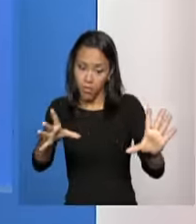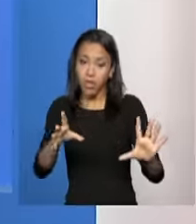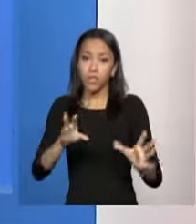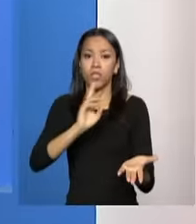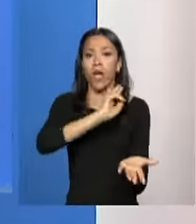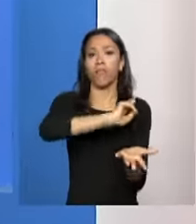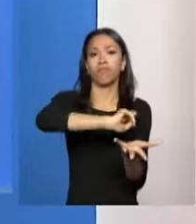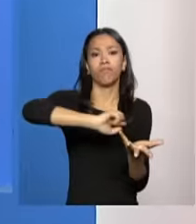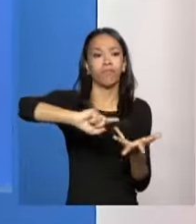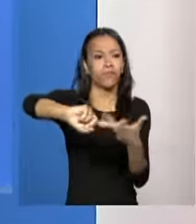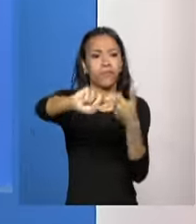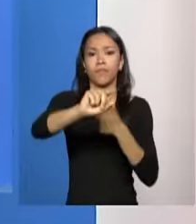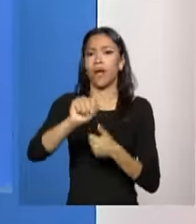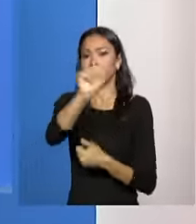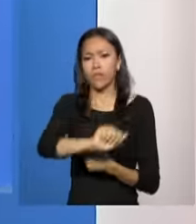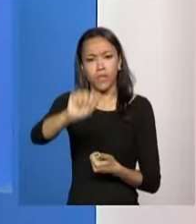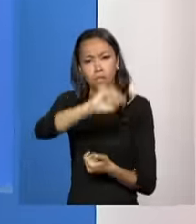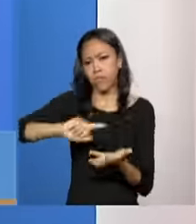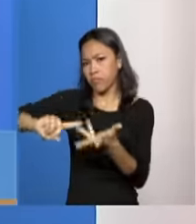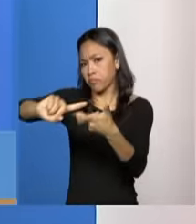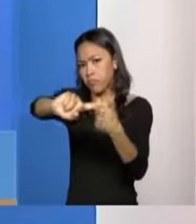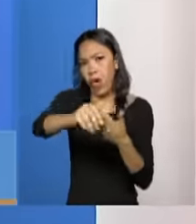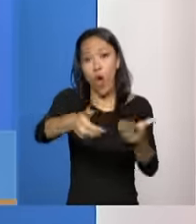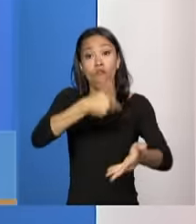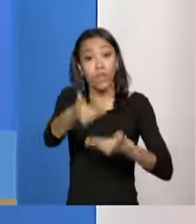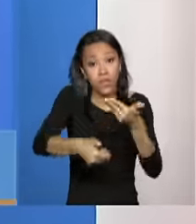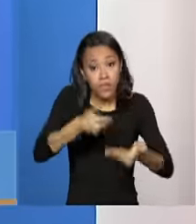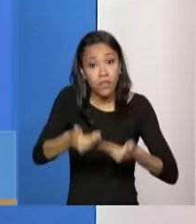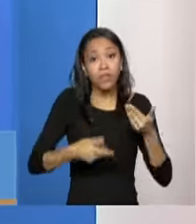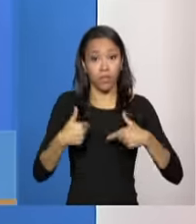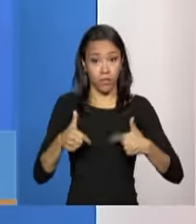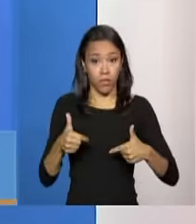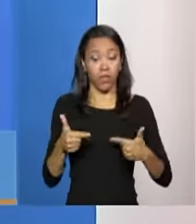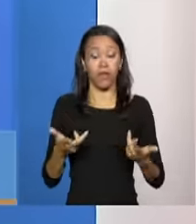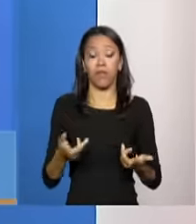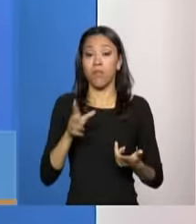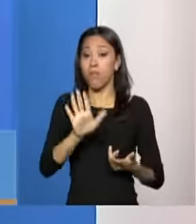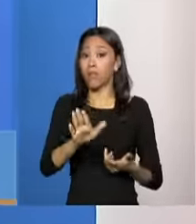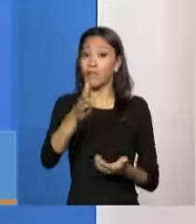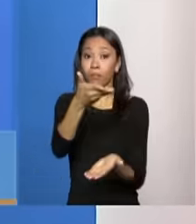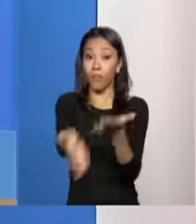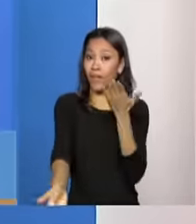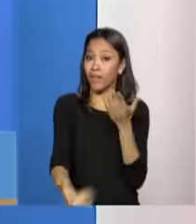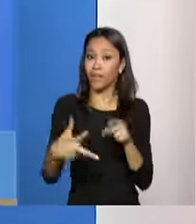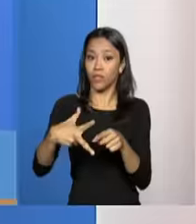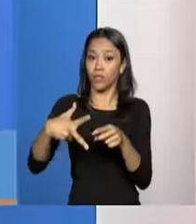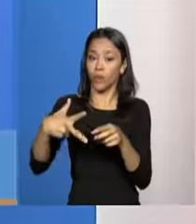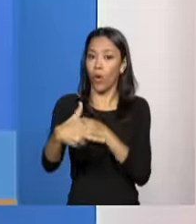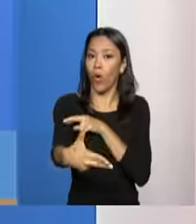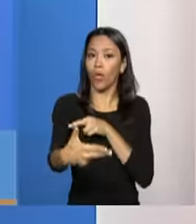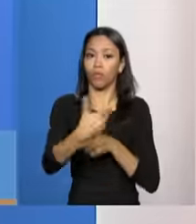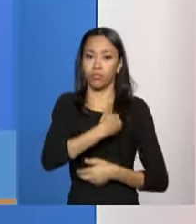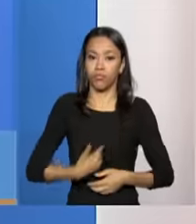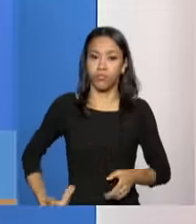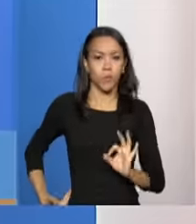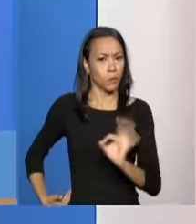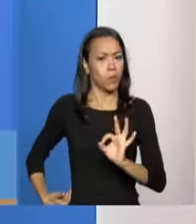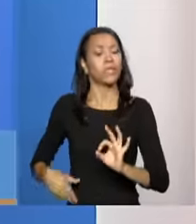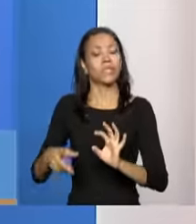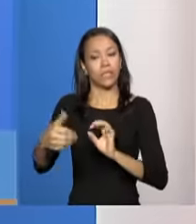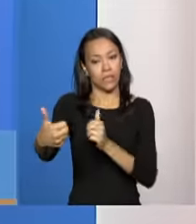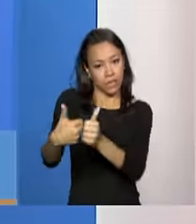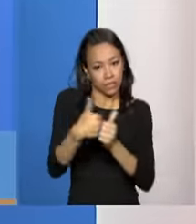a fazerem a oferta desse serviço, esse serviço, ele não perde a natureza pública, porque ele precisa seguir diretrizes,